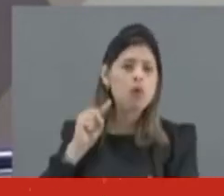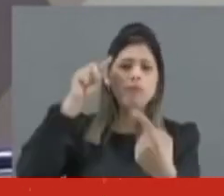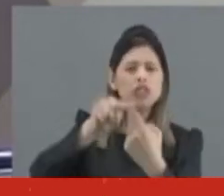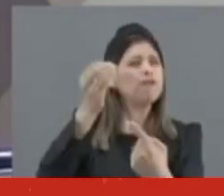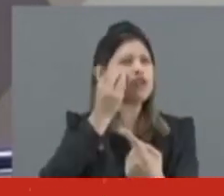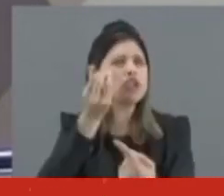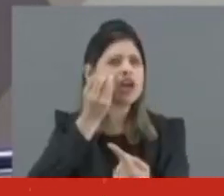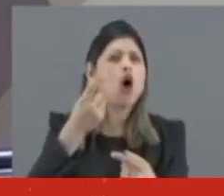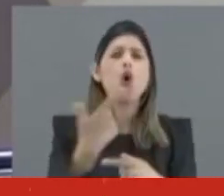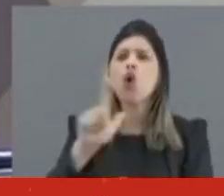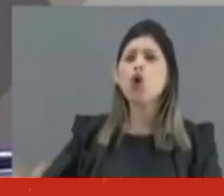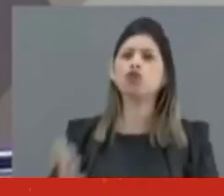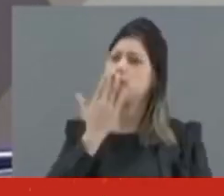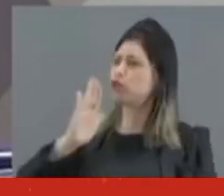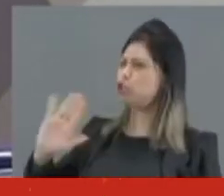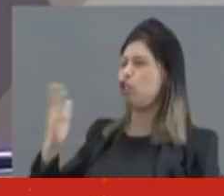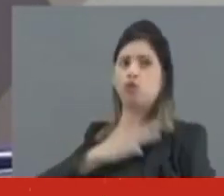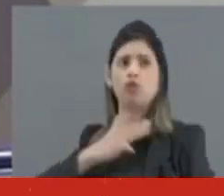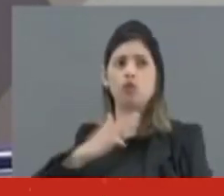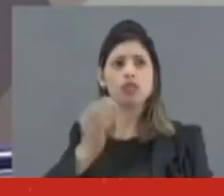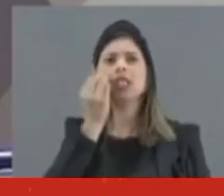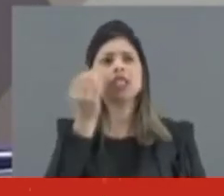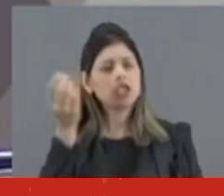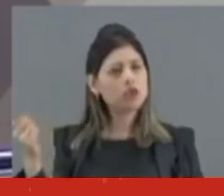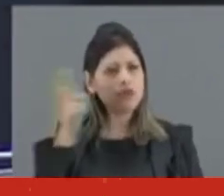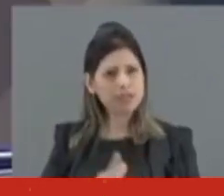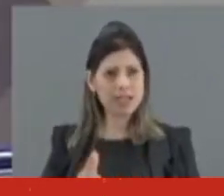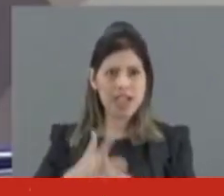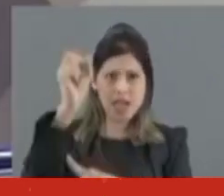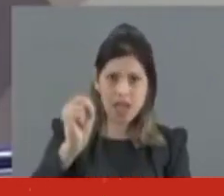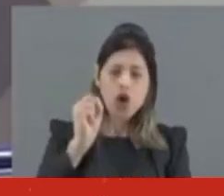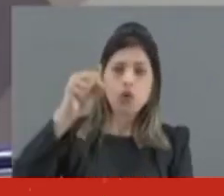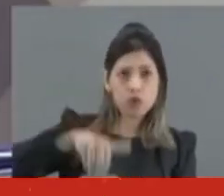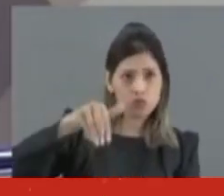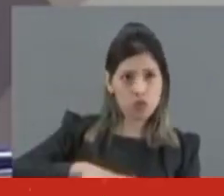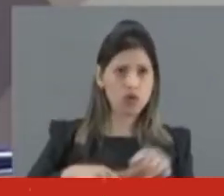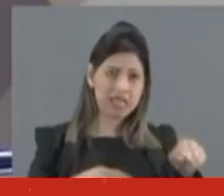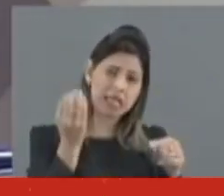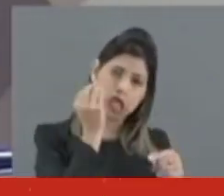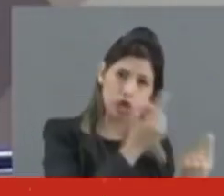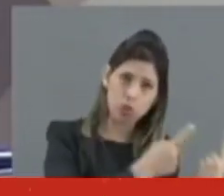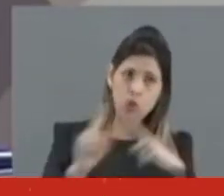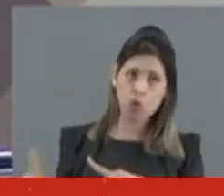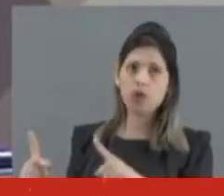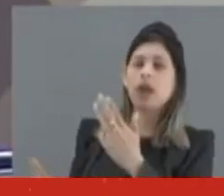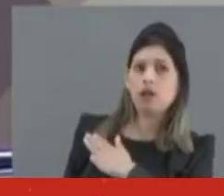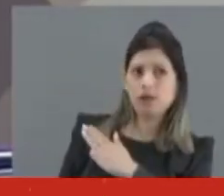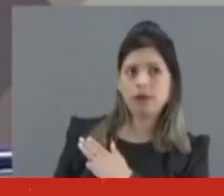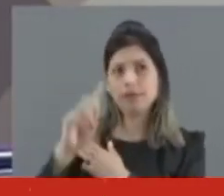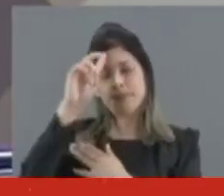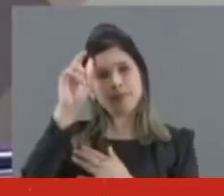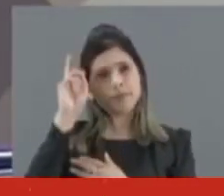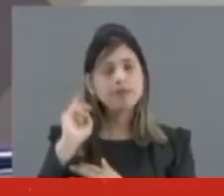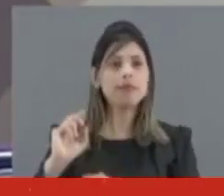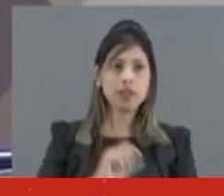de votos do então candidato Lula, tentando ganhar o jogo, escondendo as peças do seu adversário. Por fim, noticiado pela imprensa,